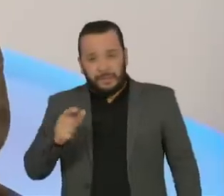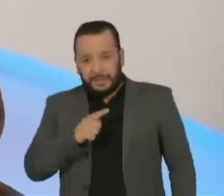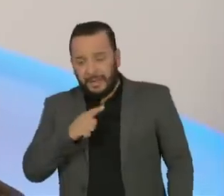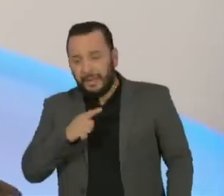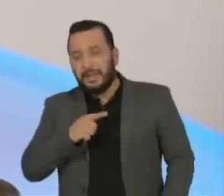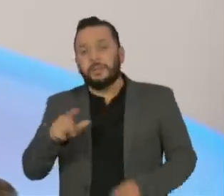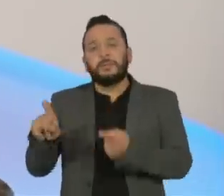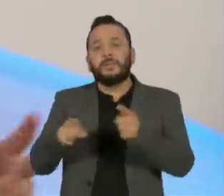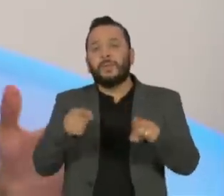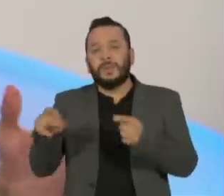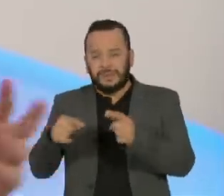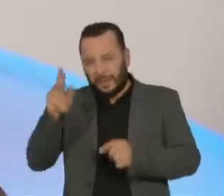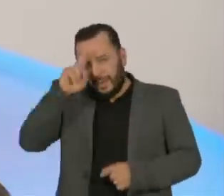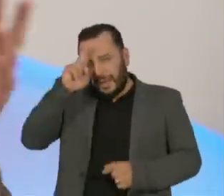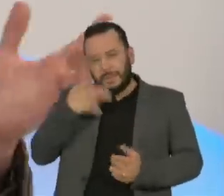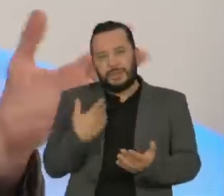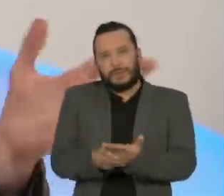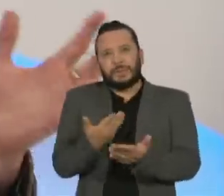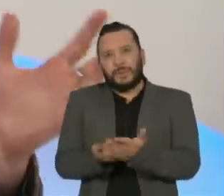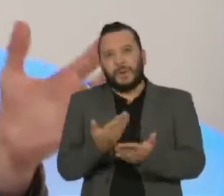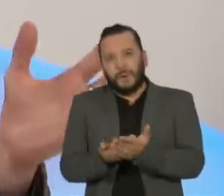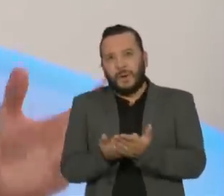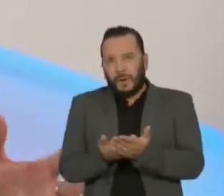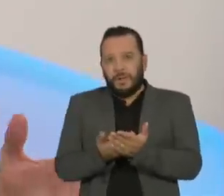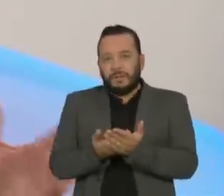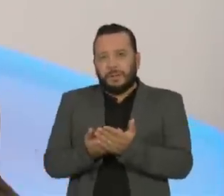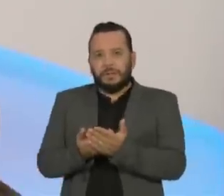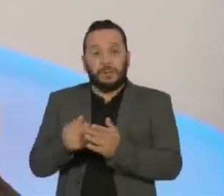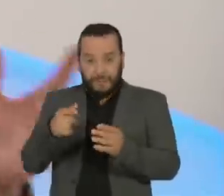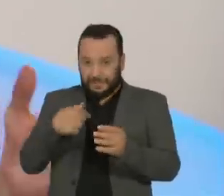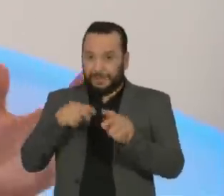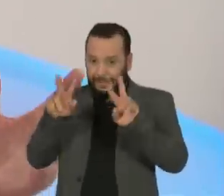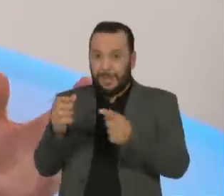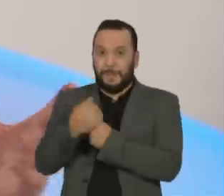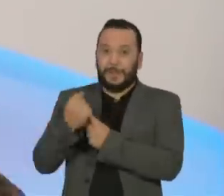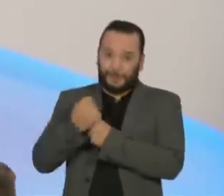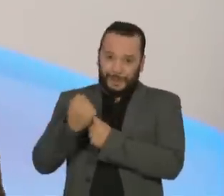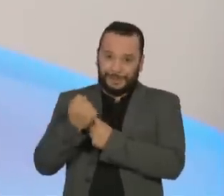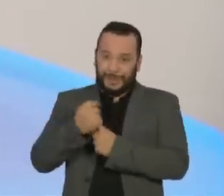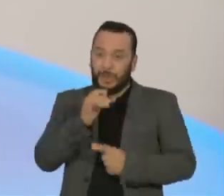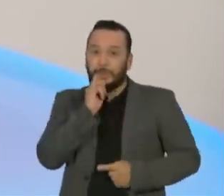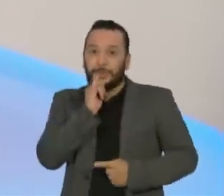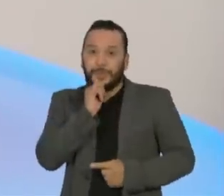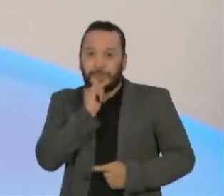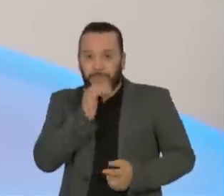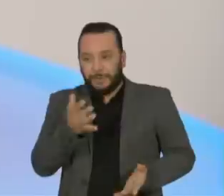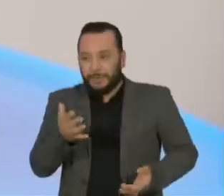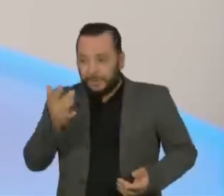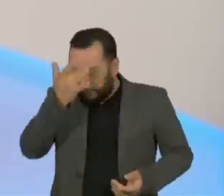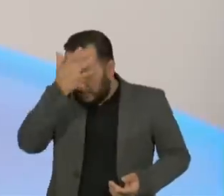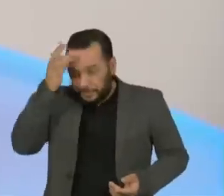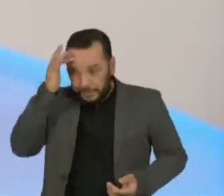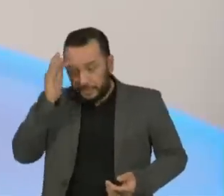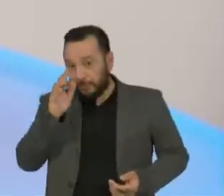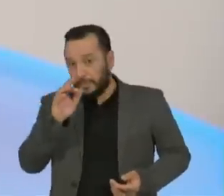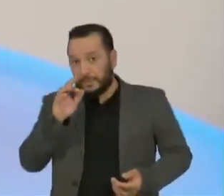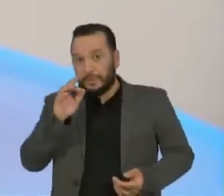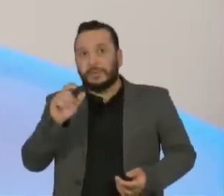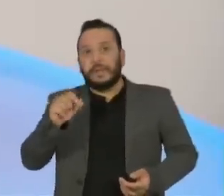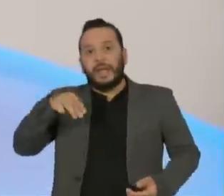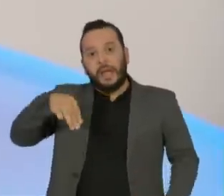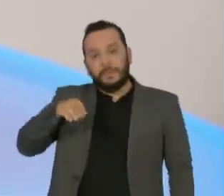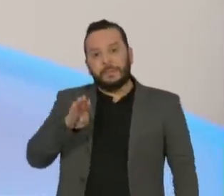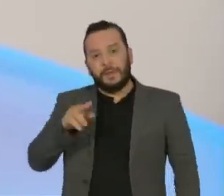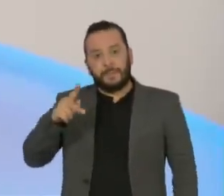harmonia, eu me lembro quando eu era no colégio, para você ver essas coisas da masturbação, eu tinha uns caras que tocavam mbb, e a dança